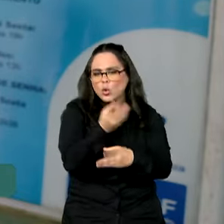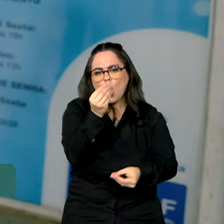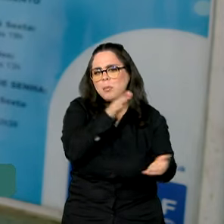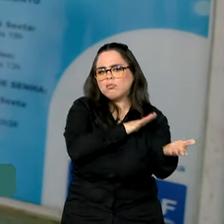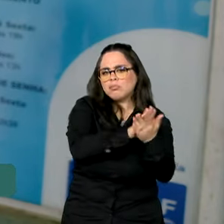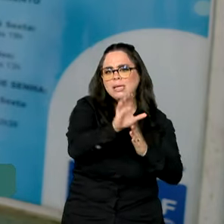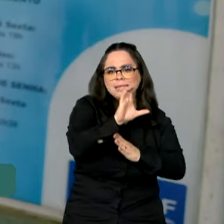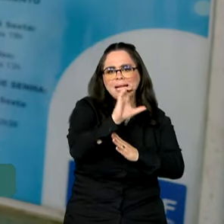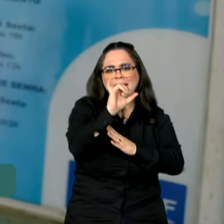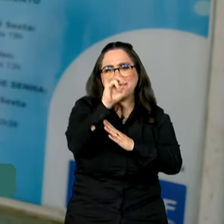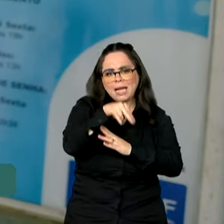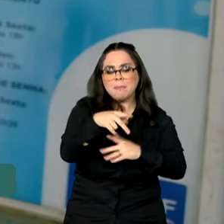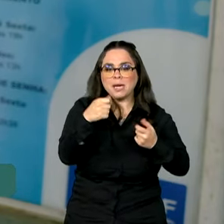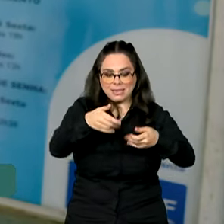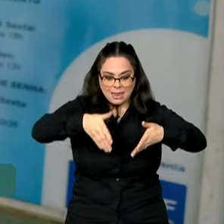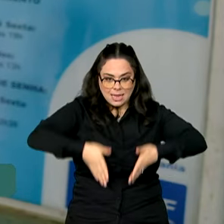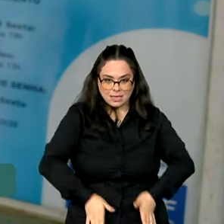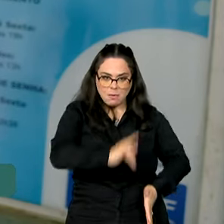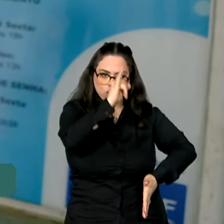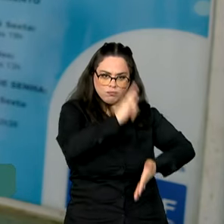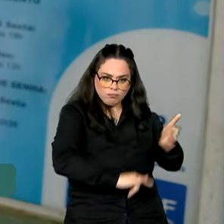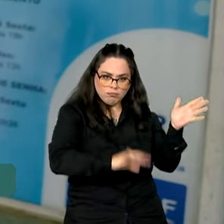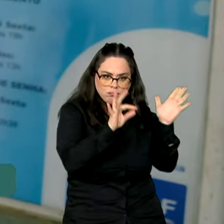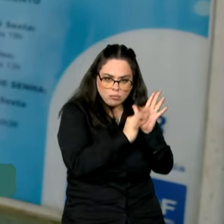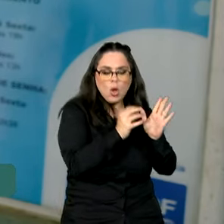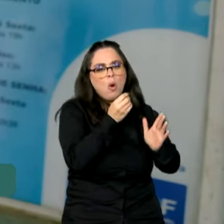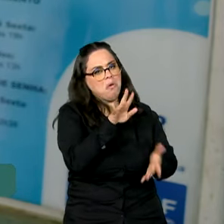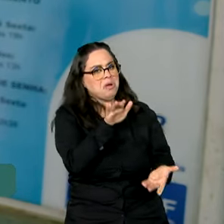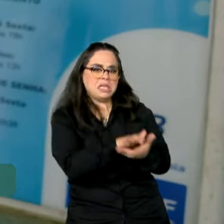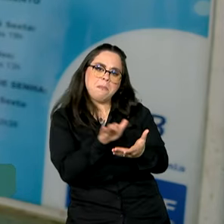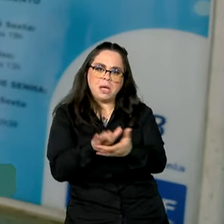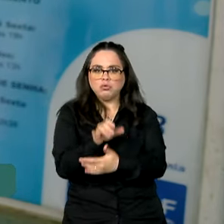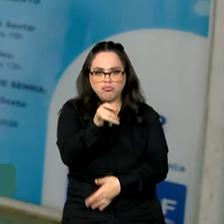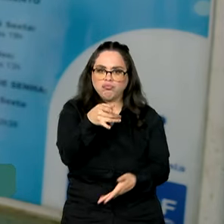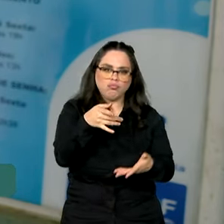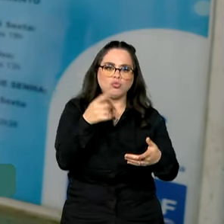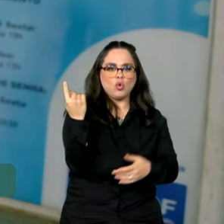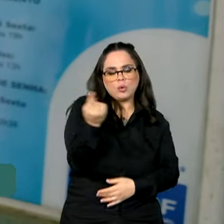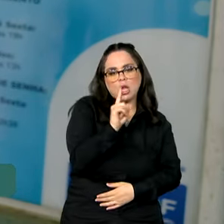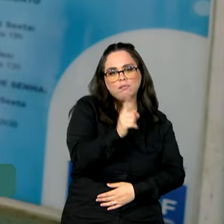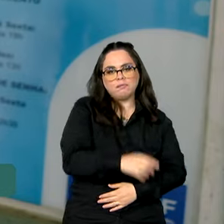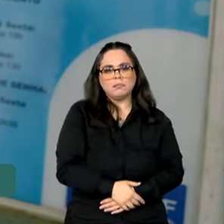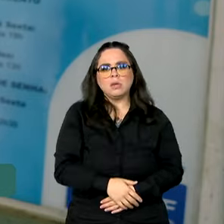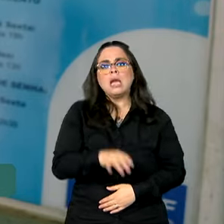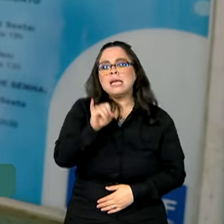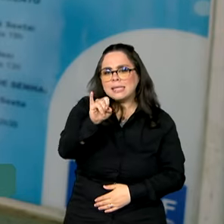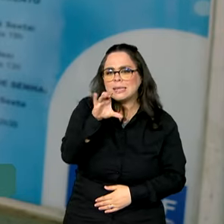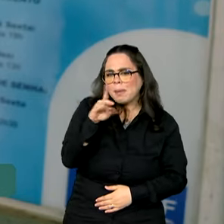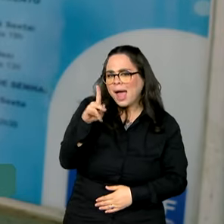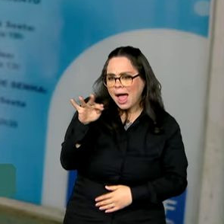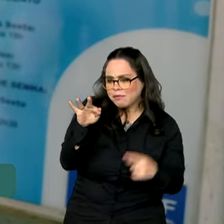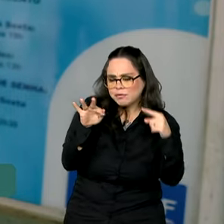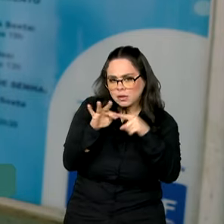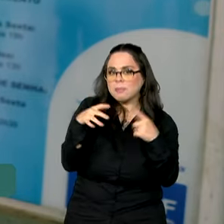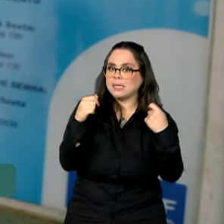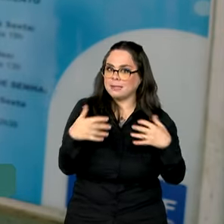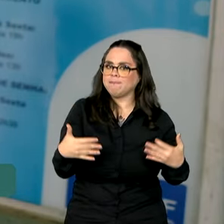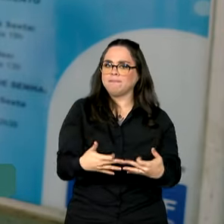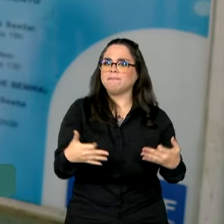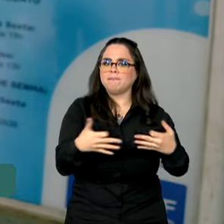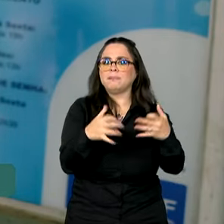precisar da sua certidão de nascimento original ou de casamento se não for solteiro. Ah, e o seu CPF tem que estar